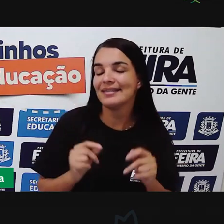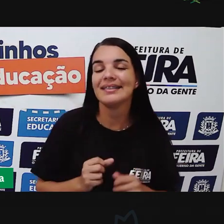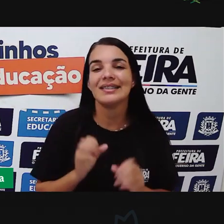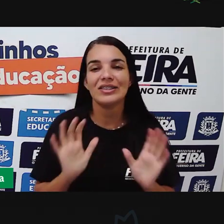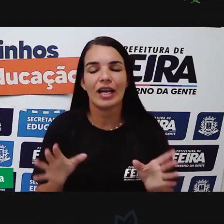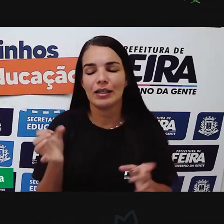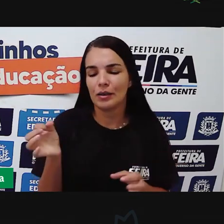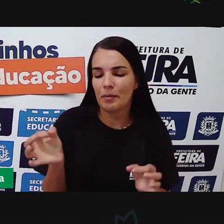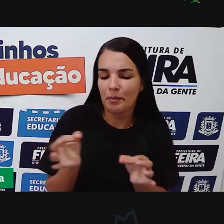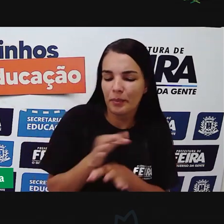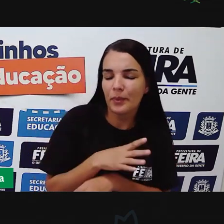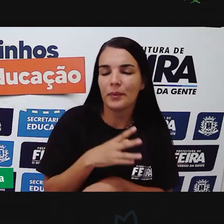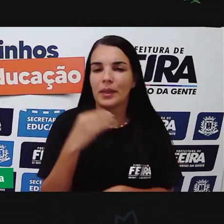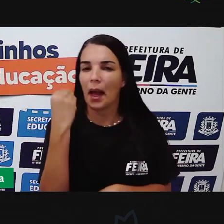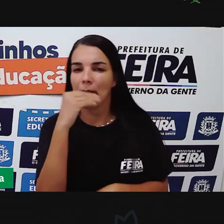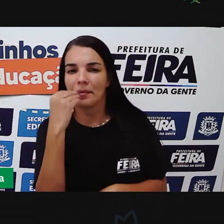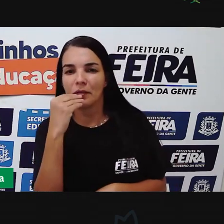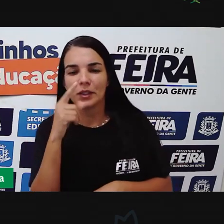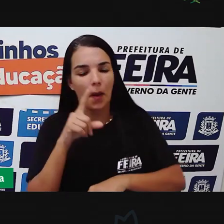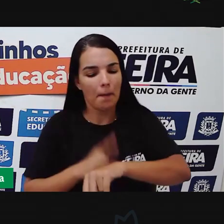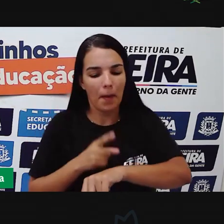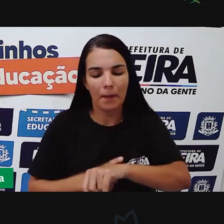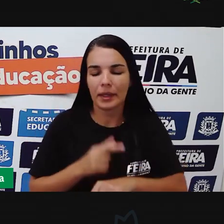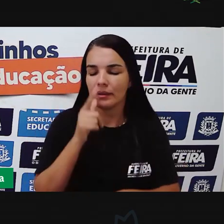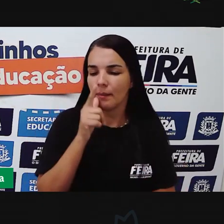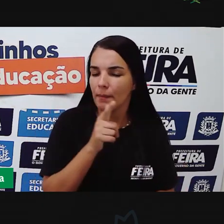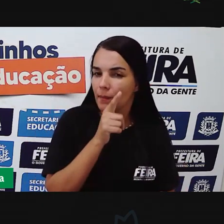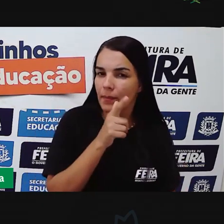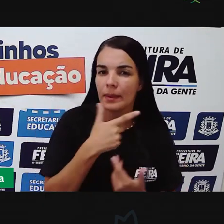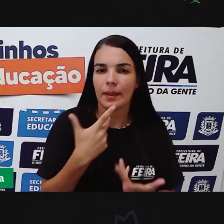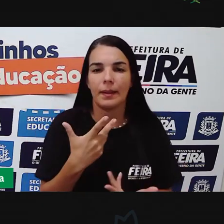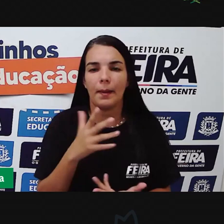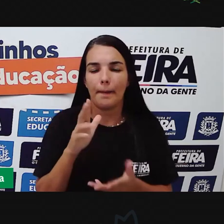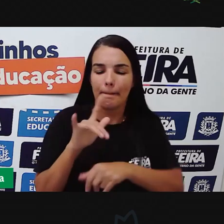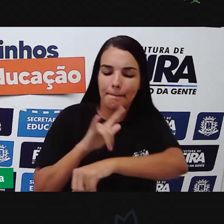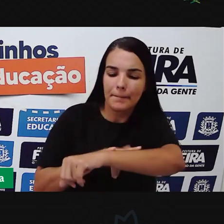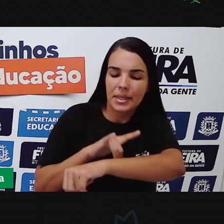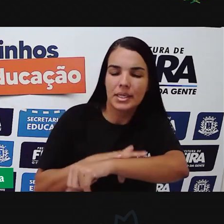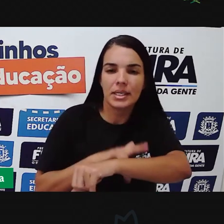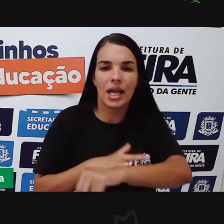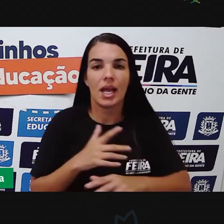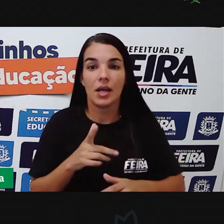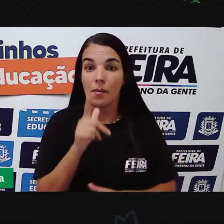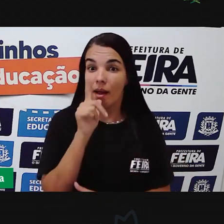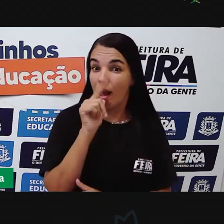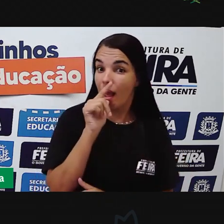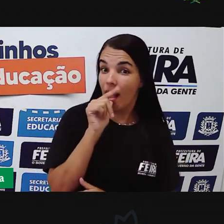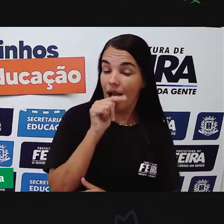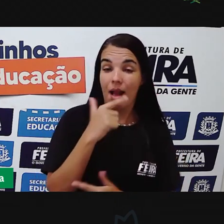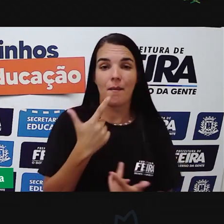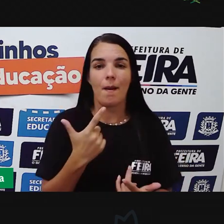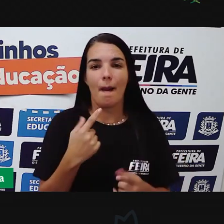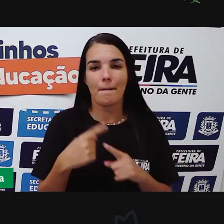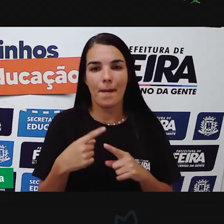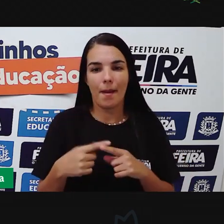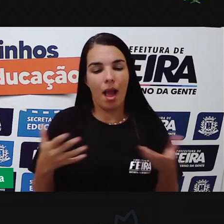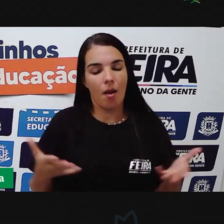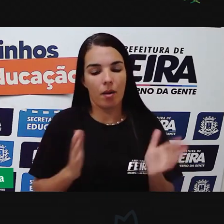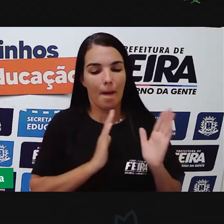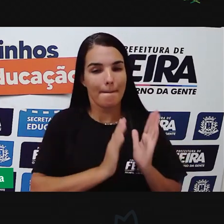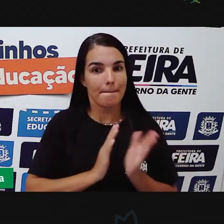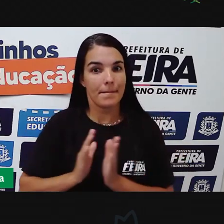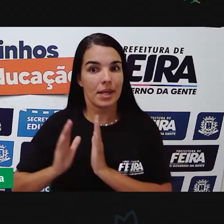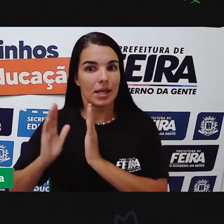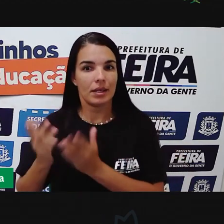tenha aproveitado esse momento, sair ao banheiro, tomar água, que é importante a gente se manter hidratado, né? Ainda mais um período como